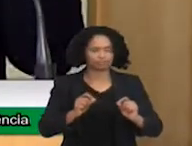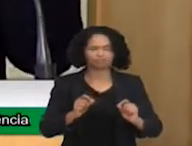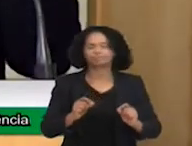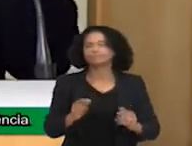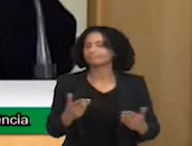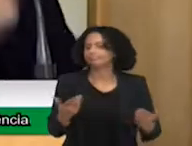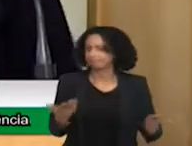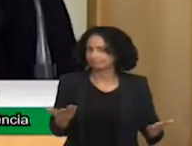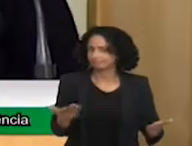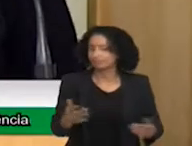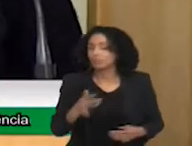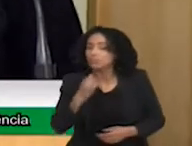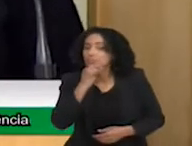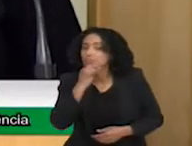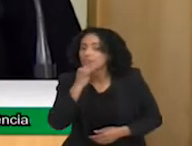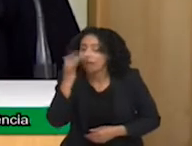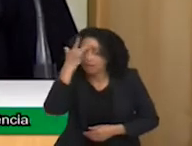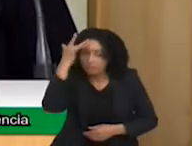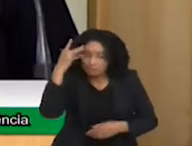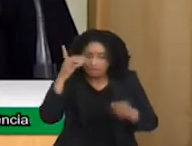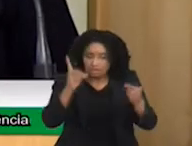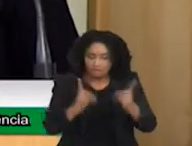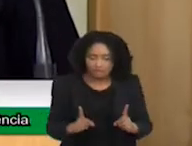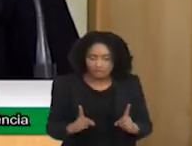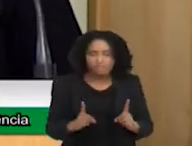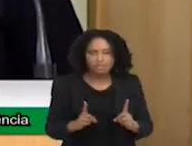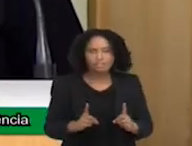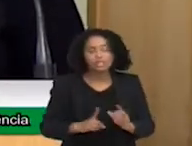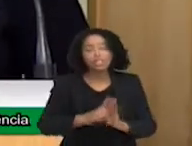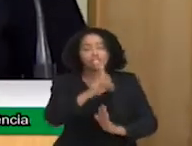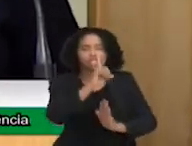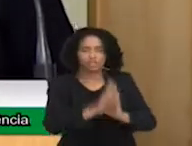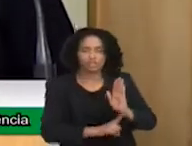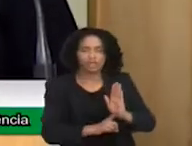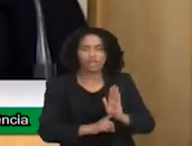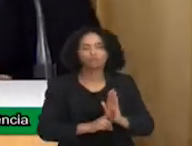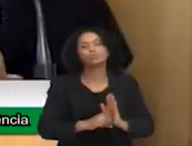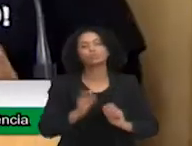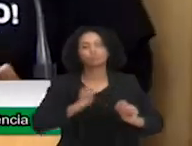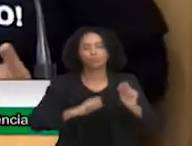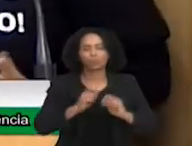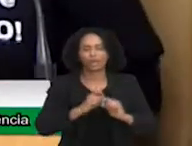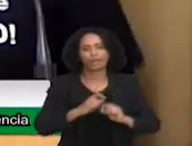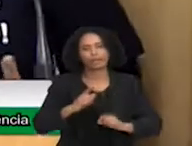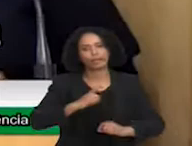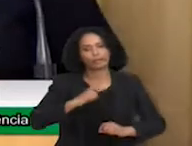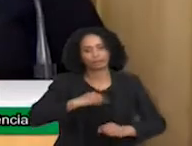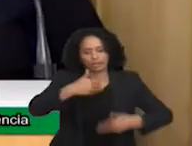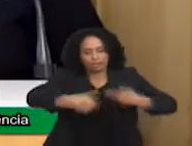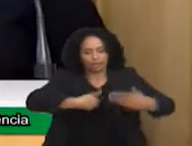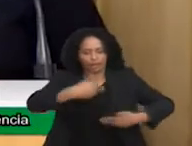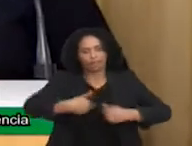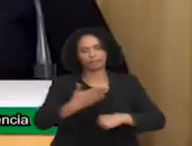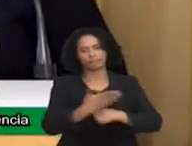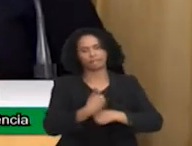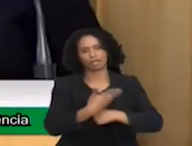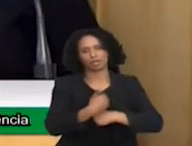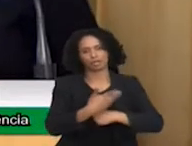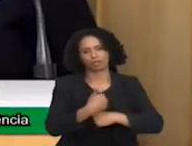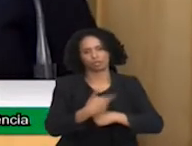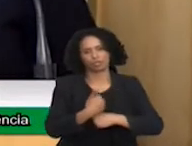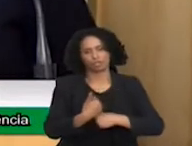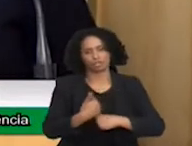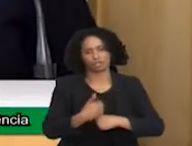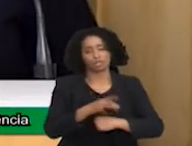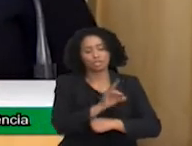deficiência? Ela tem direito a diagnóstico precoce, ela tem direito a tratamento precoce e